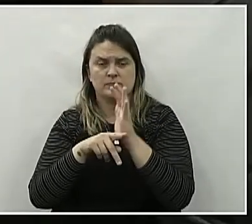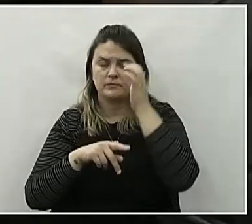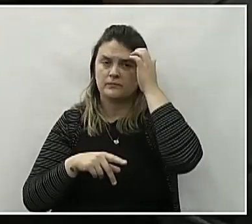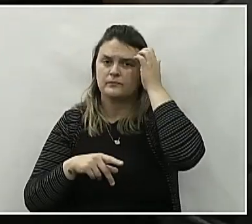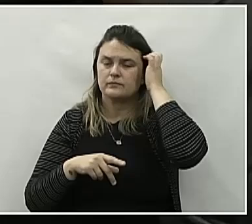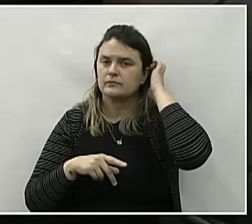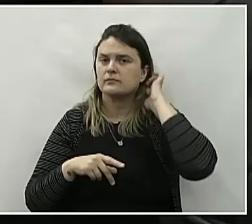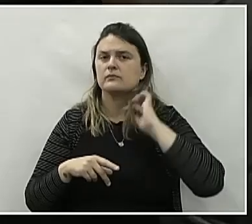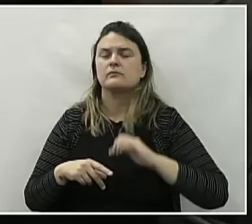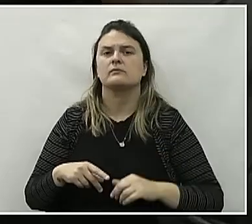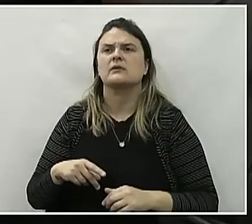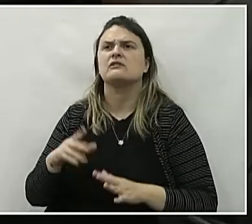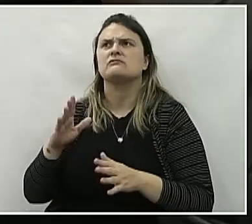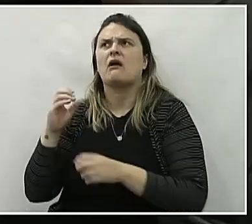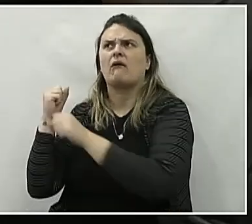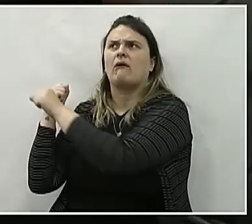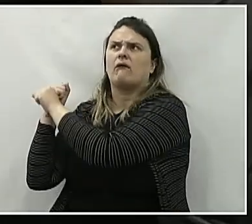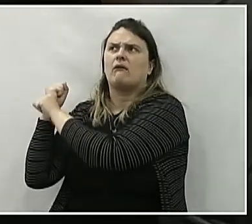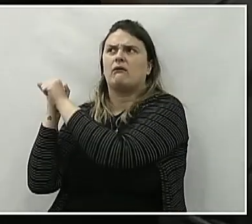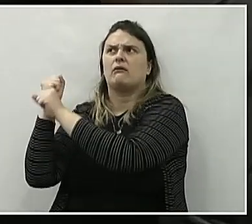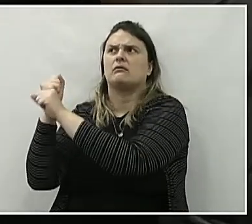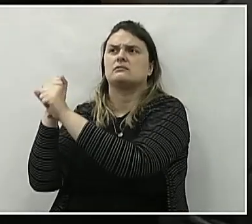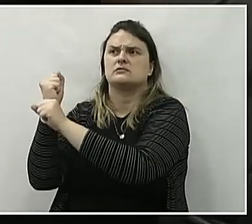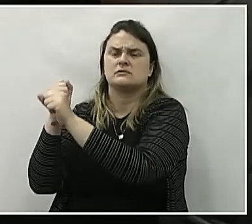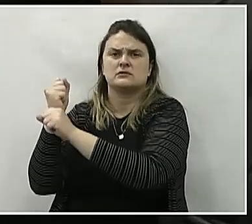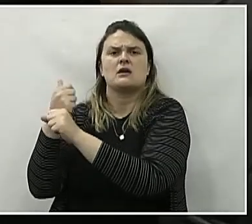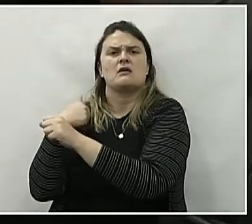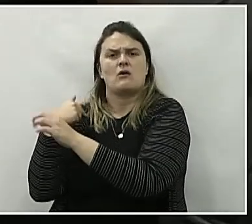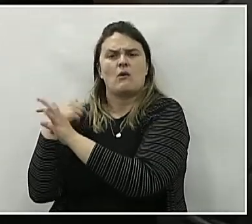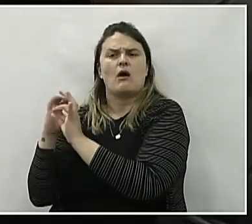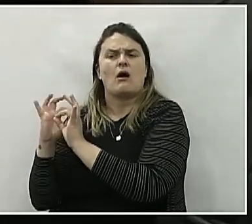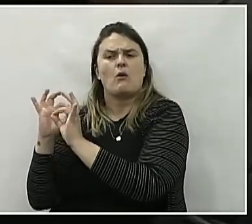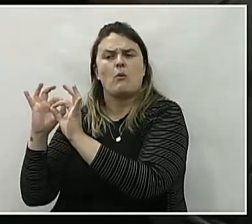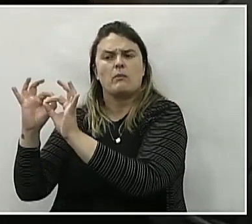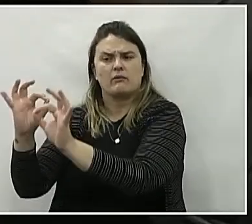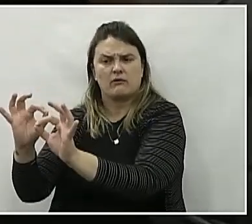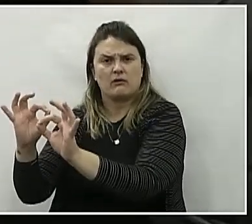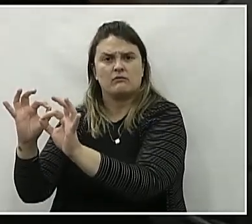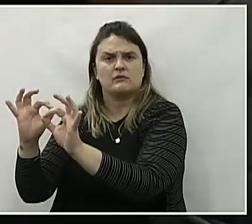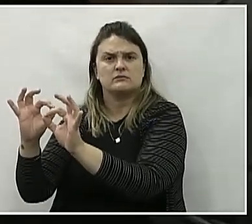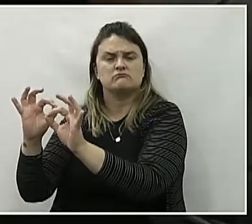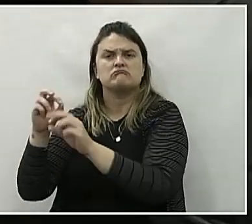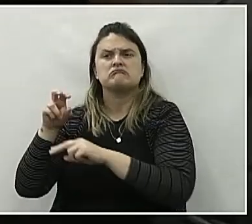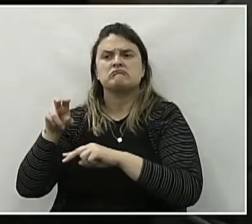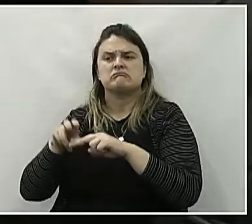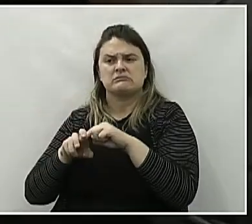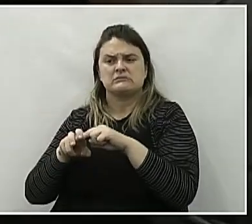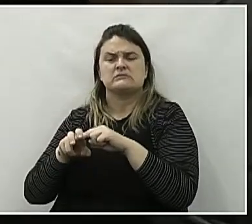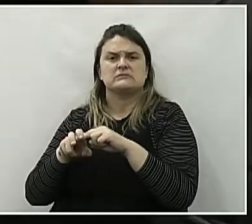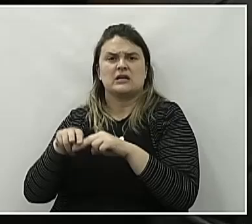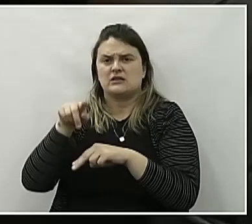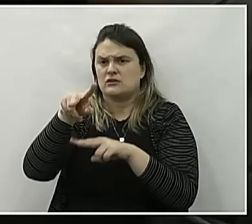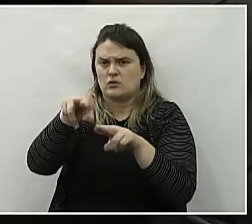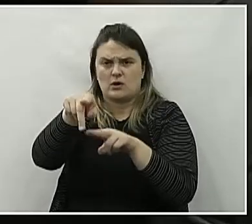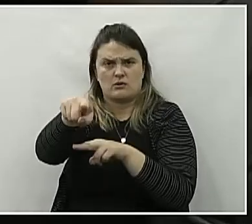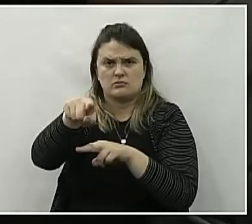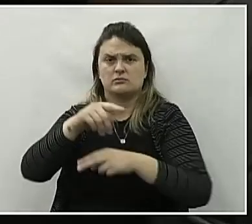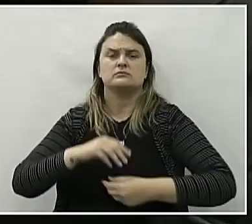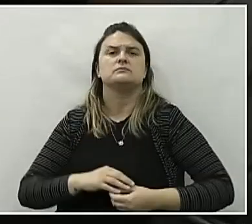que, em décadas que eu acompanhava, sentado em nenhuma das cadeiras aqui,